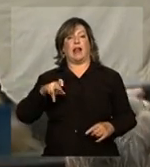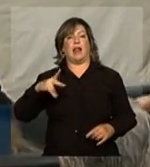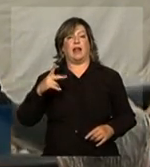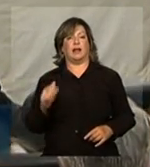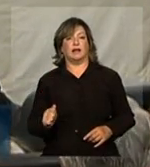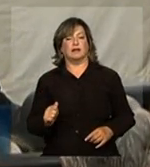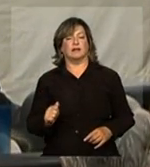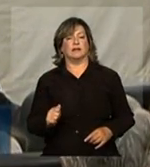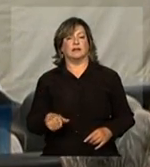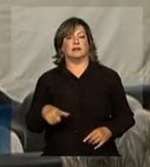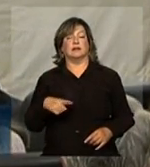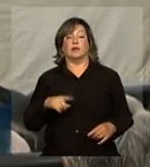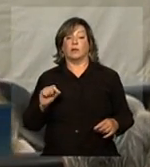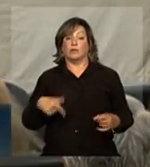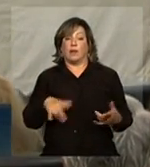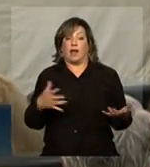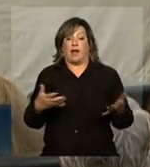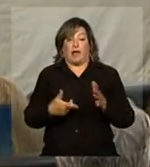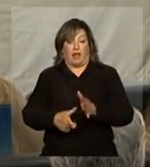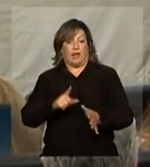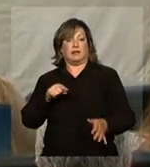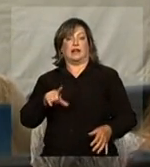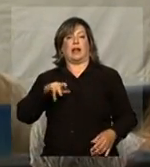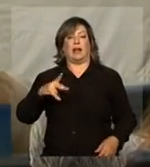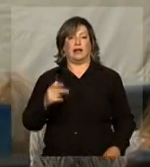a intenção de antecipar, inclusive, a linha.